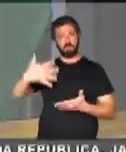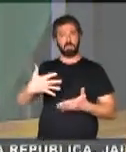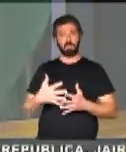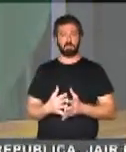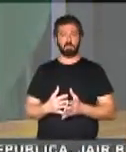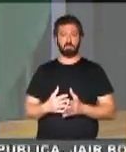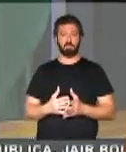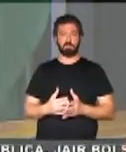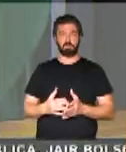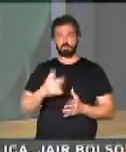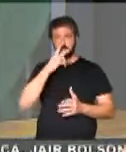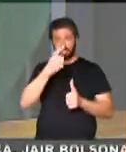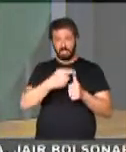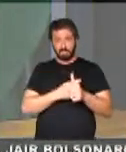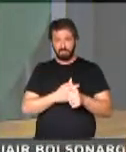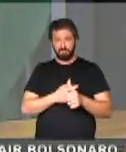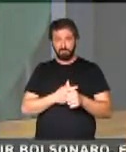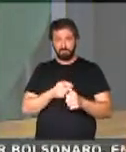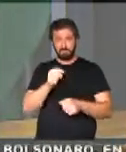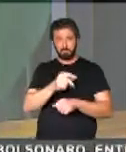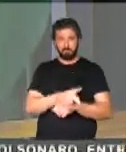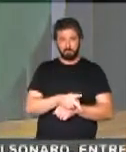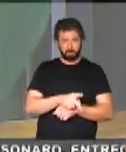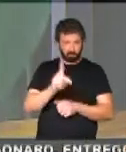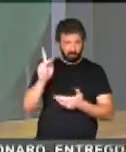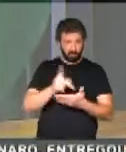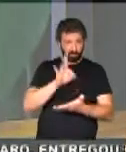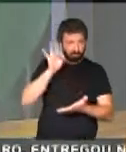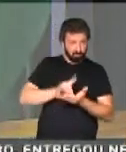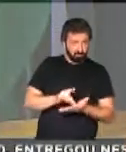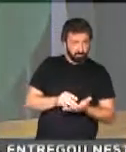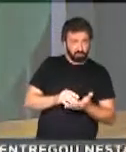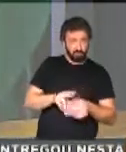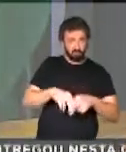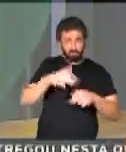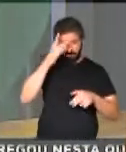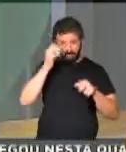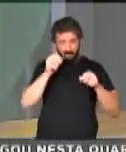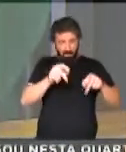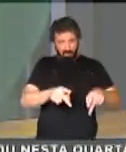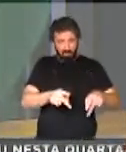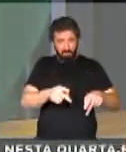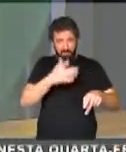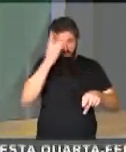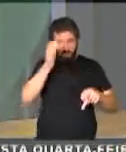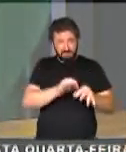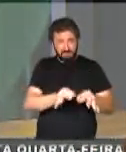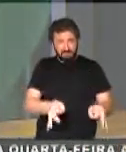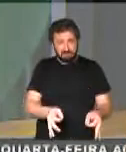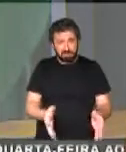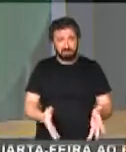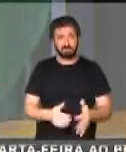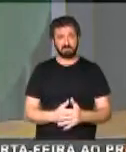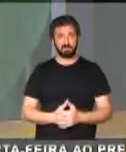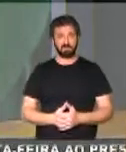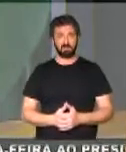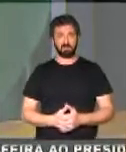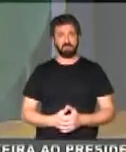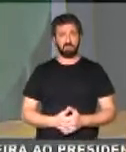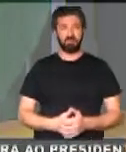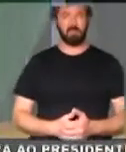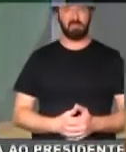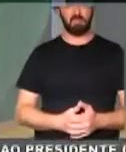Será que o déficit da Previdência é causado por aposentadorias de pessoas simples e pouco